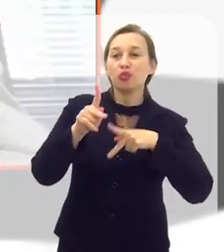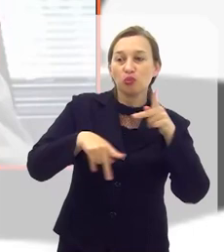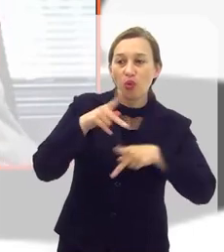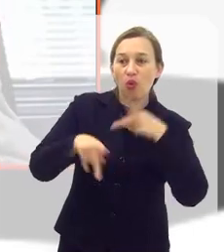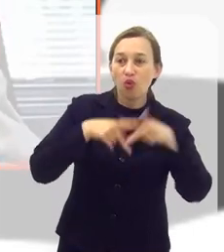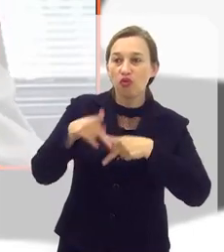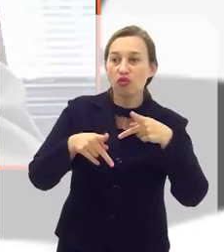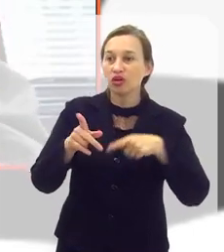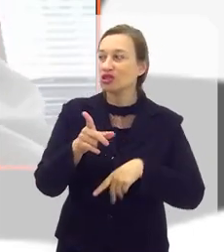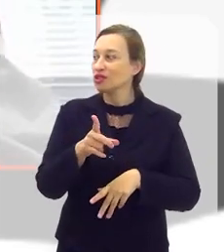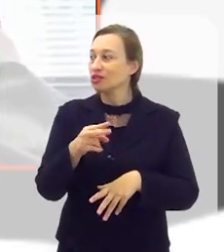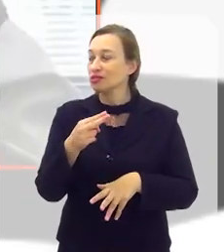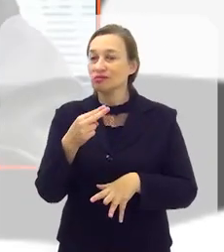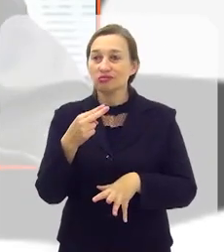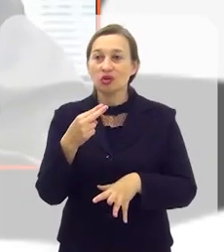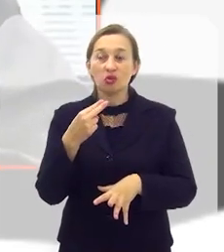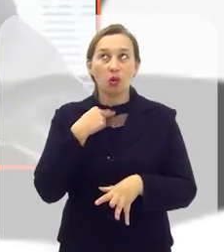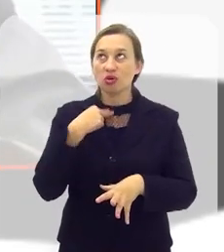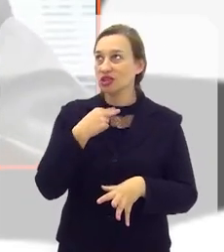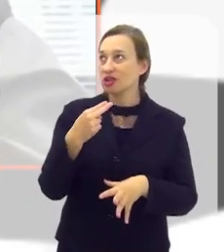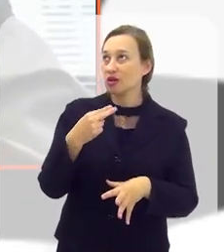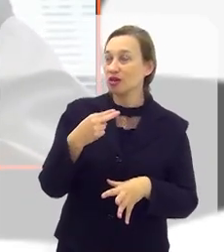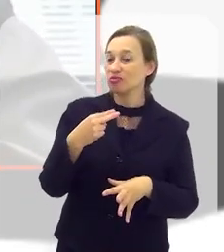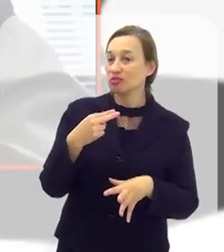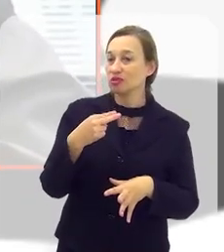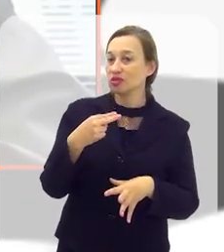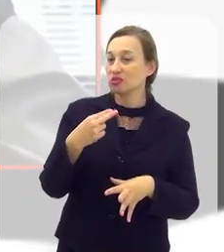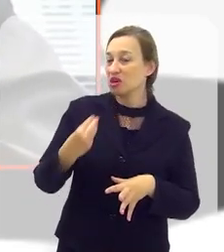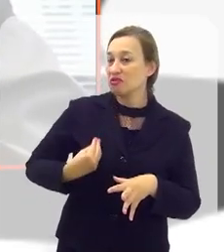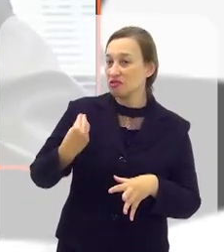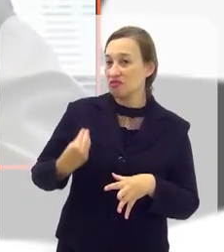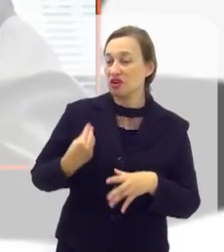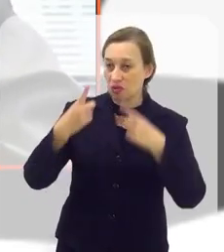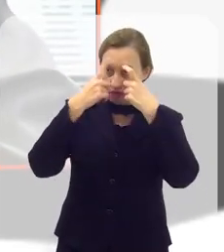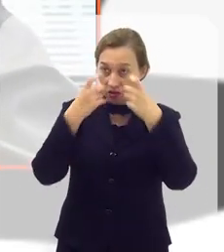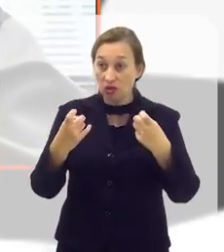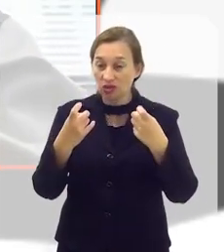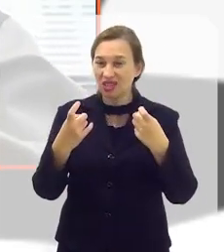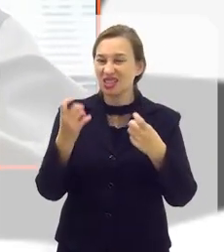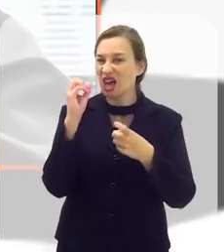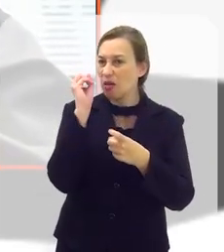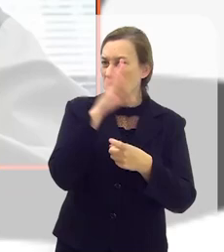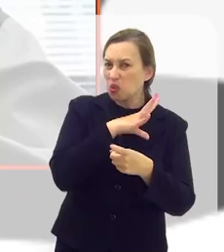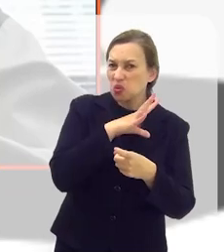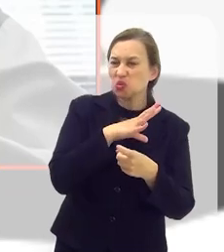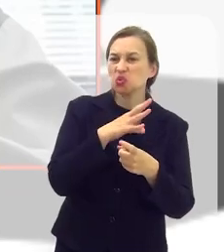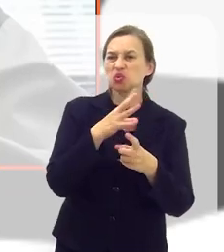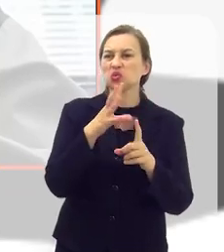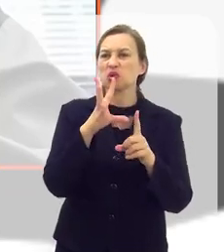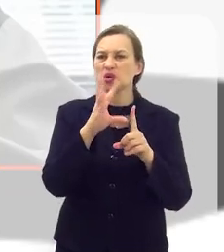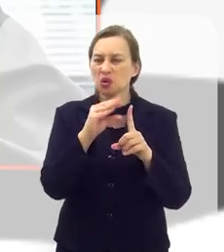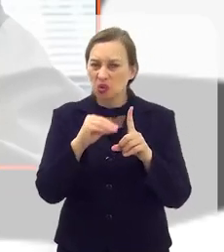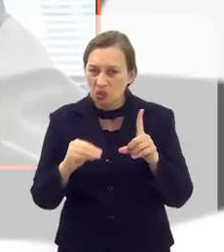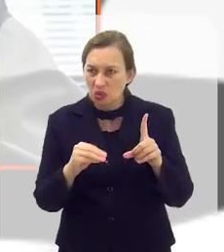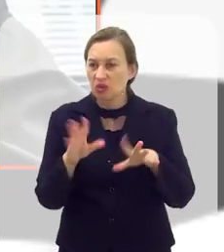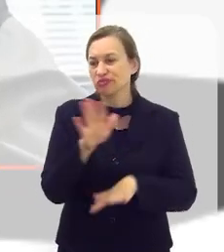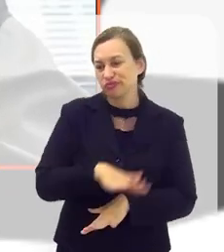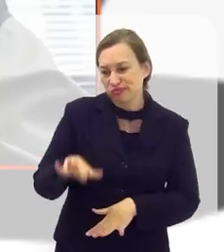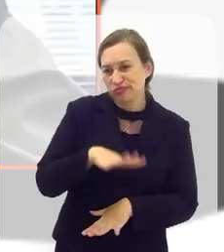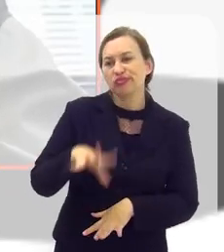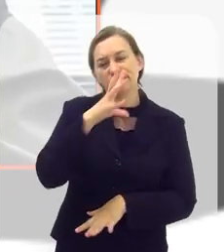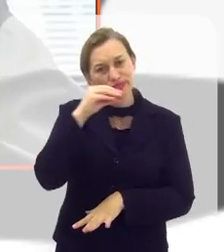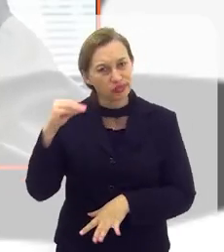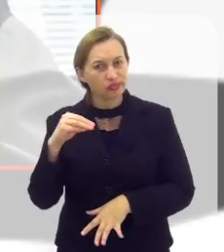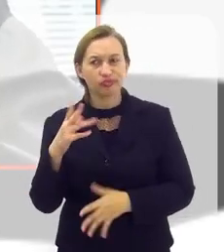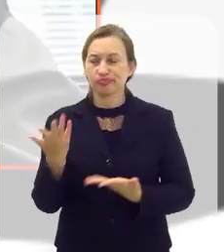população que nós não podemos mais viver com isso, né? Essa questão do abuso, da exploração sexual